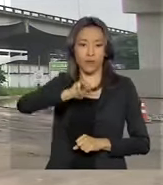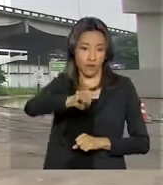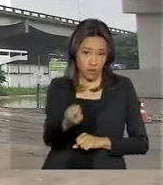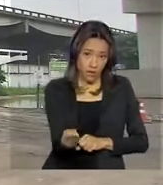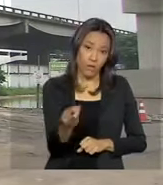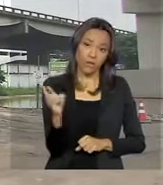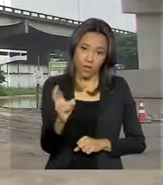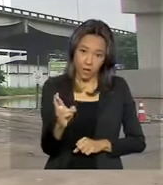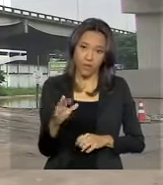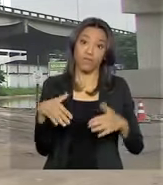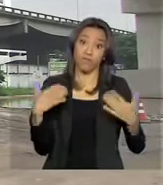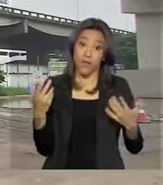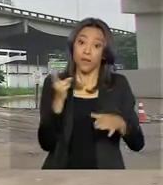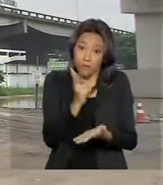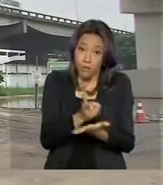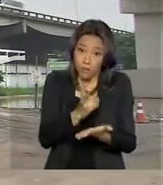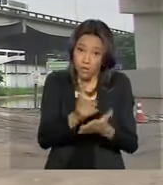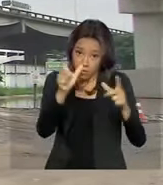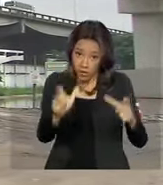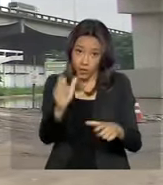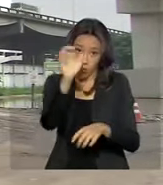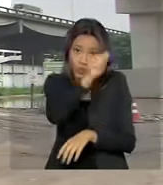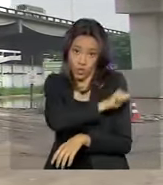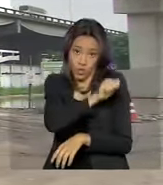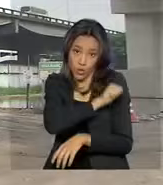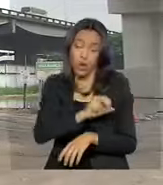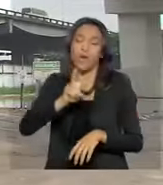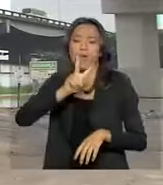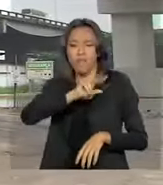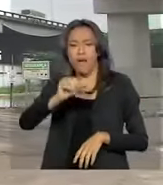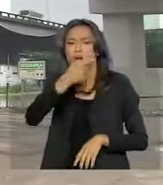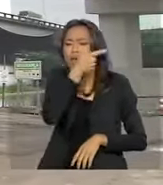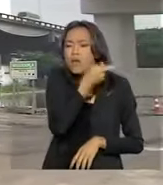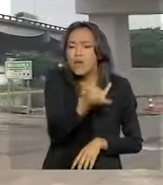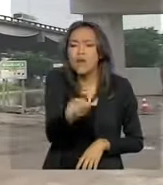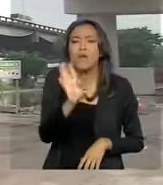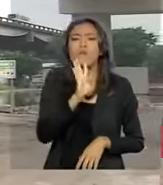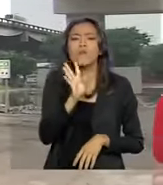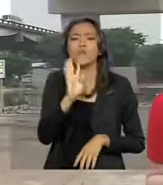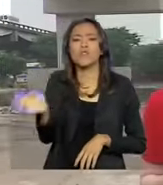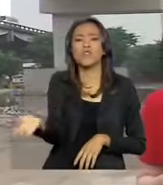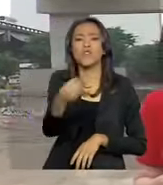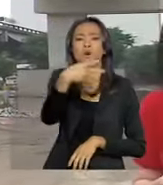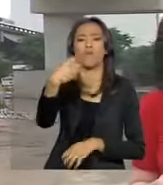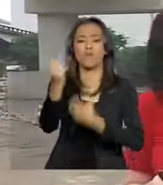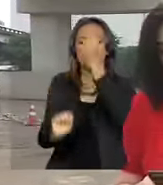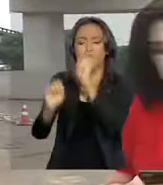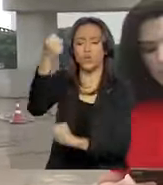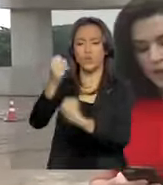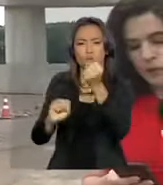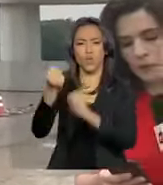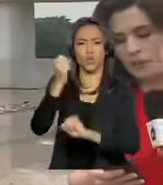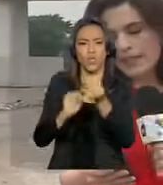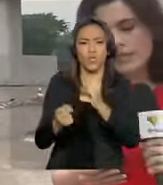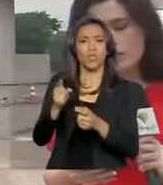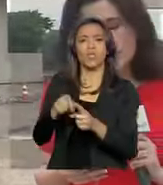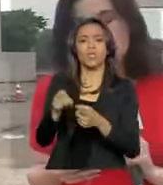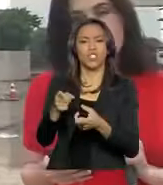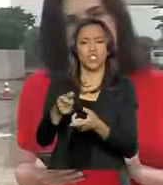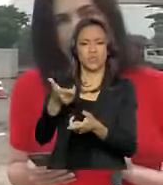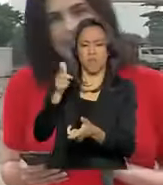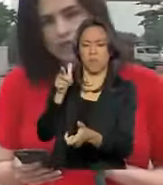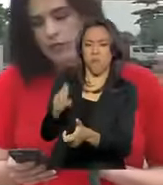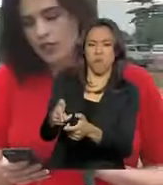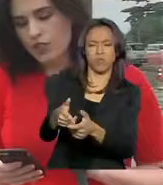Ainda no Rio, Tarcísio Gomes vai conhecer as novas instalações da indústria de material bélico, a EMBEL, que a